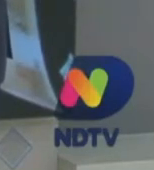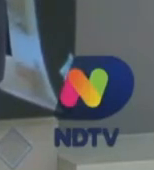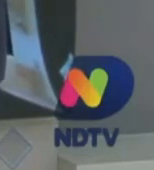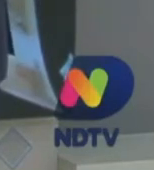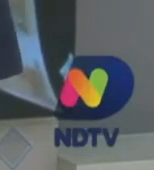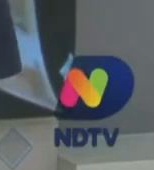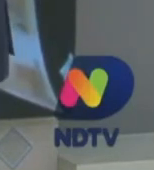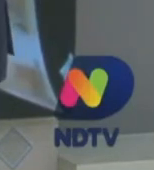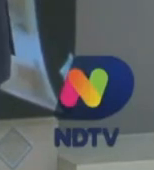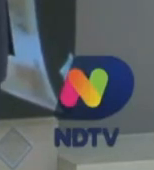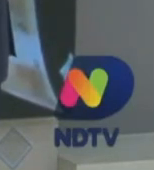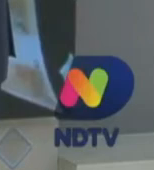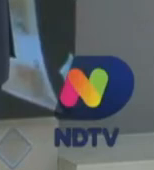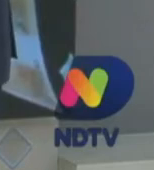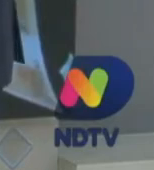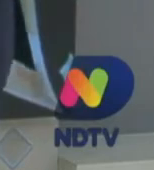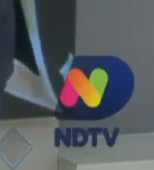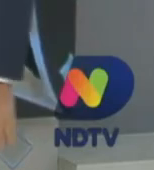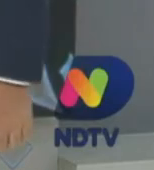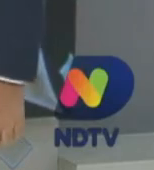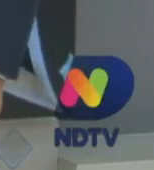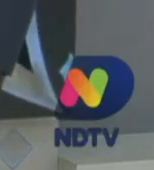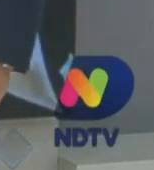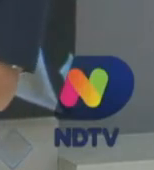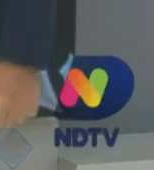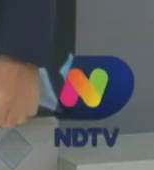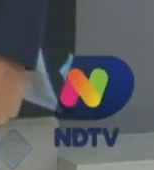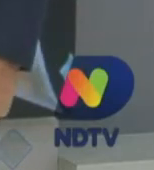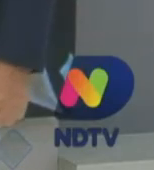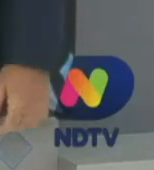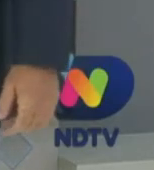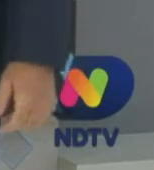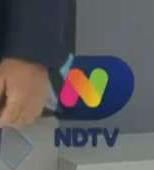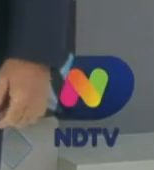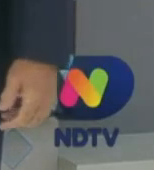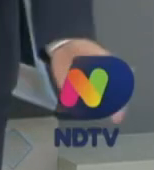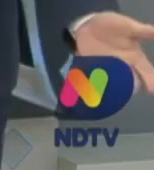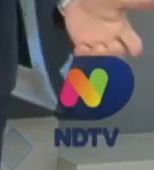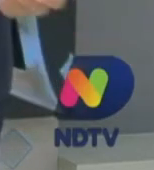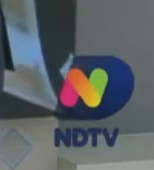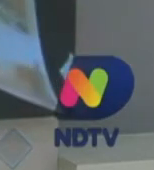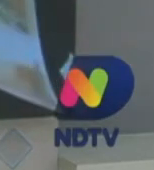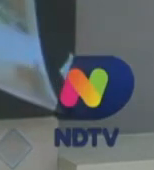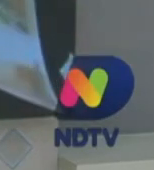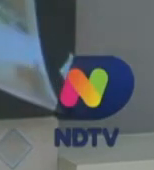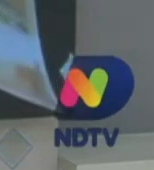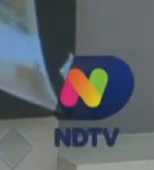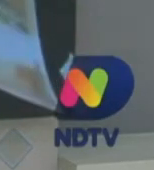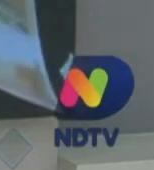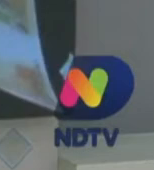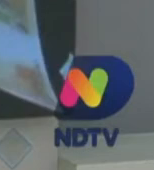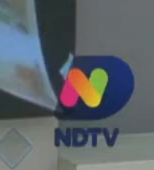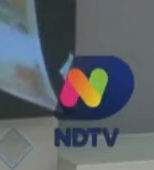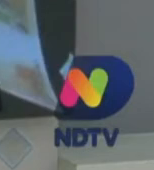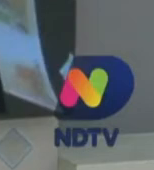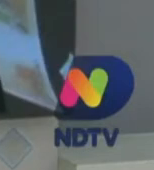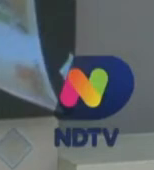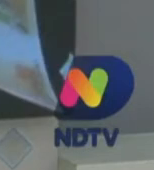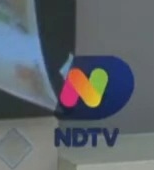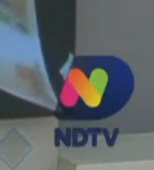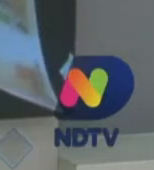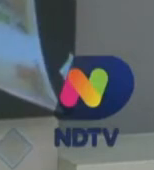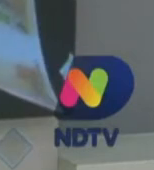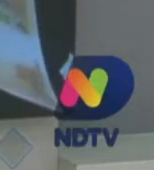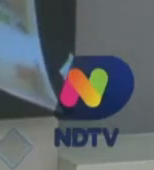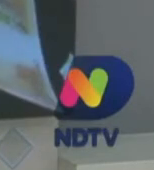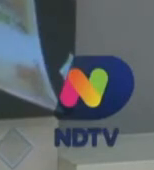e dias atrás dias atrás inclusive inclusive eu comentei aqui aqui no ND Notícias sobre os os